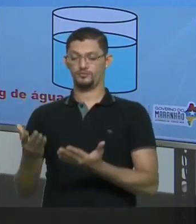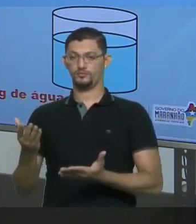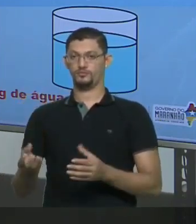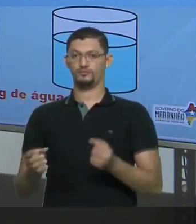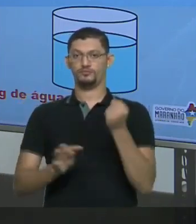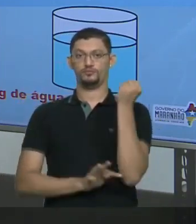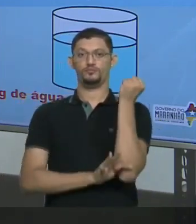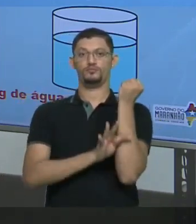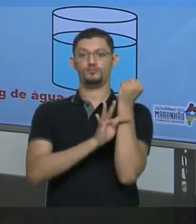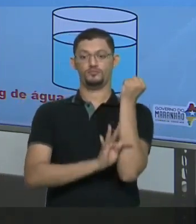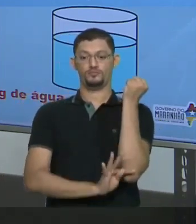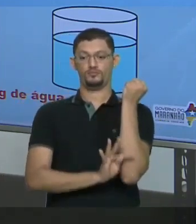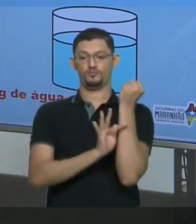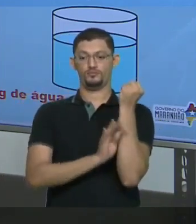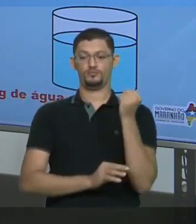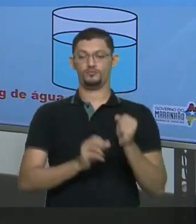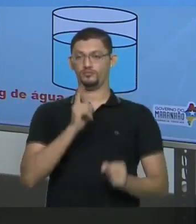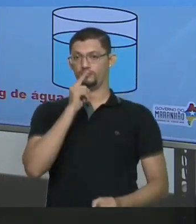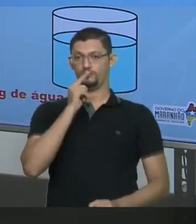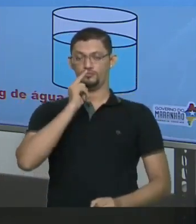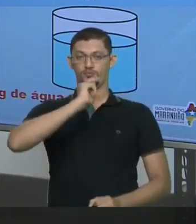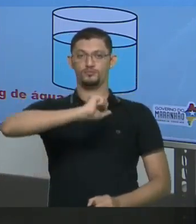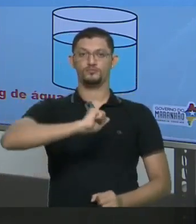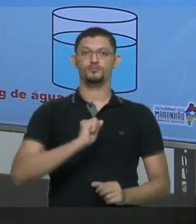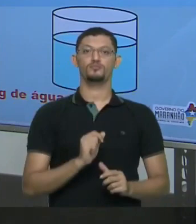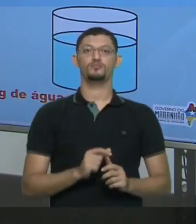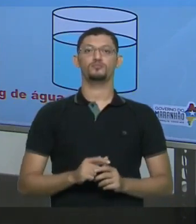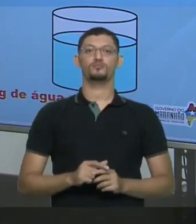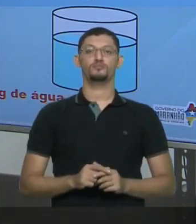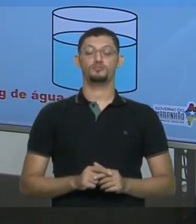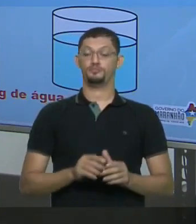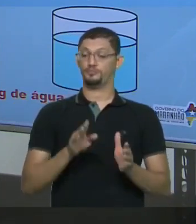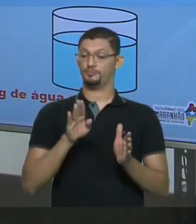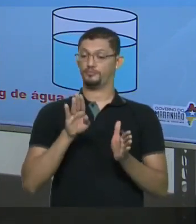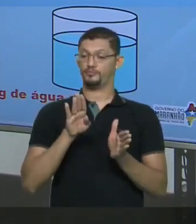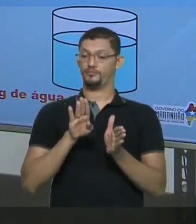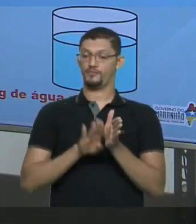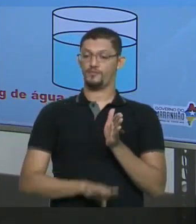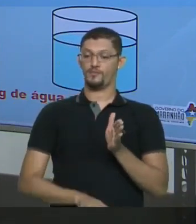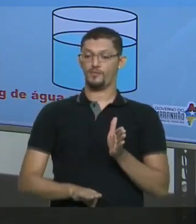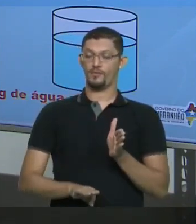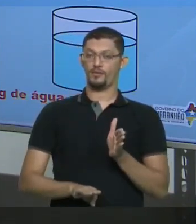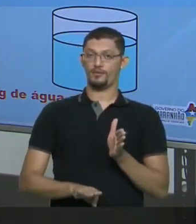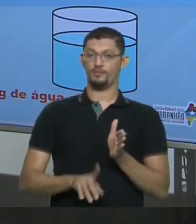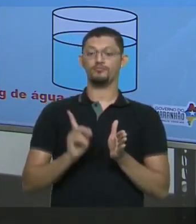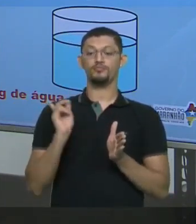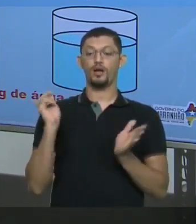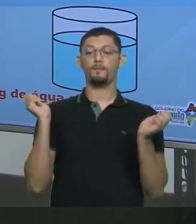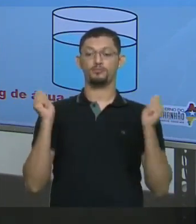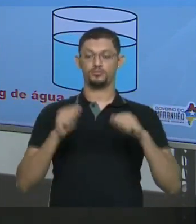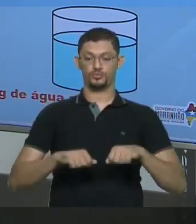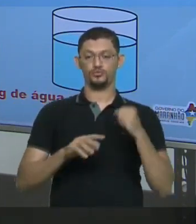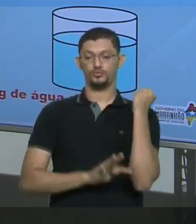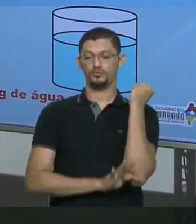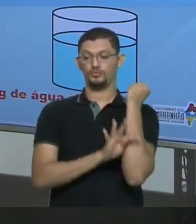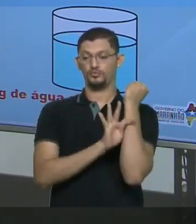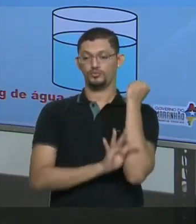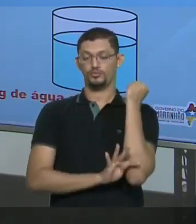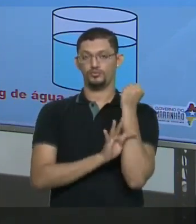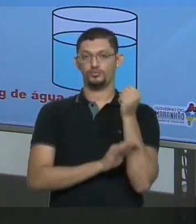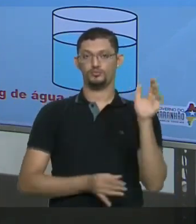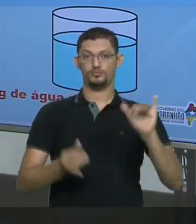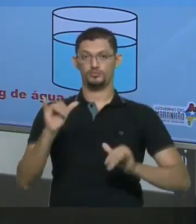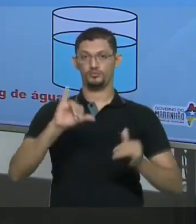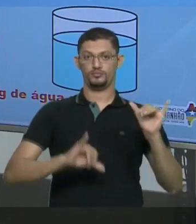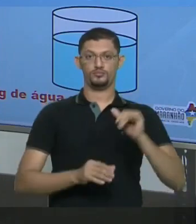temperatura E naquela massa de água Eu estou colocando Menos Do que o máximo Permitido Naquela temperatura A solução